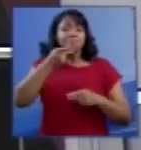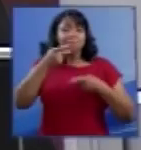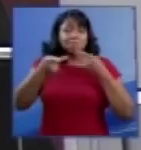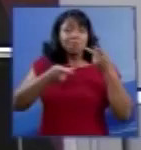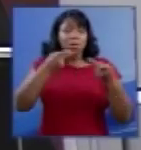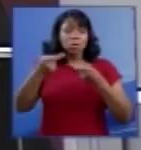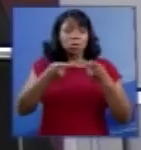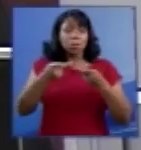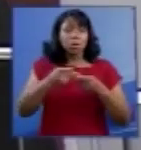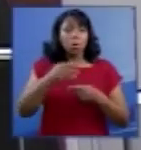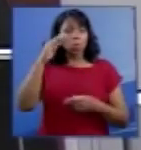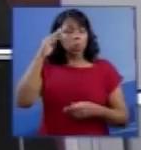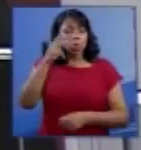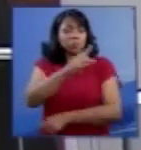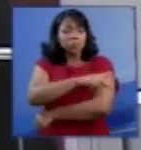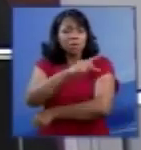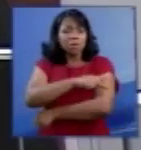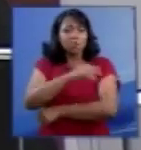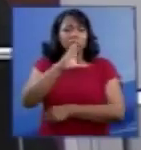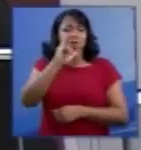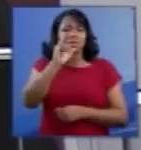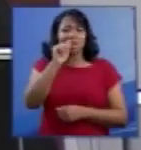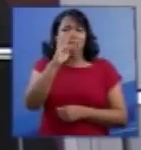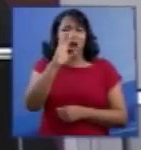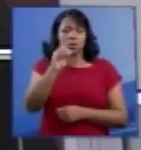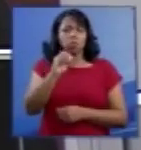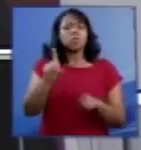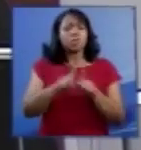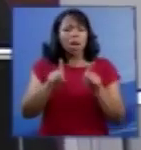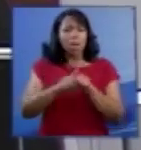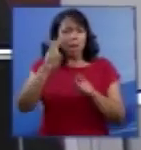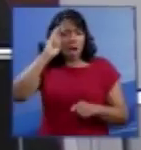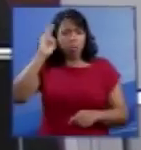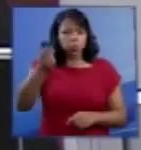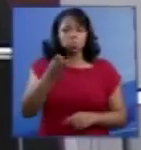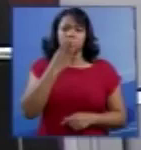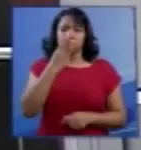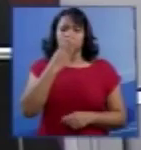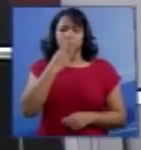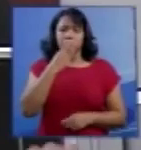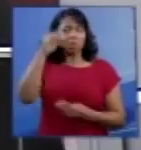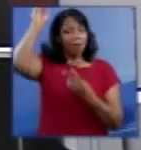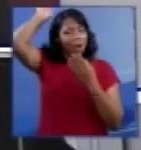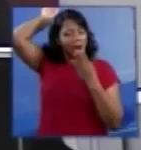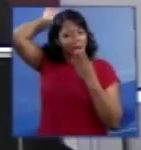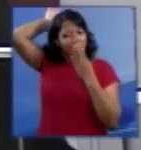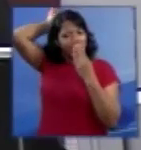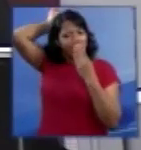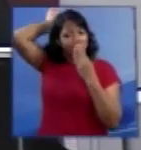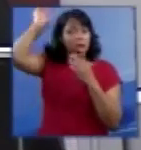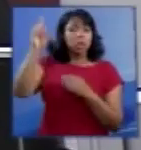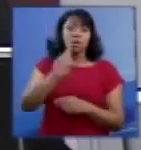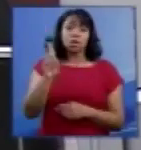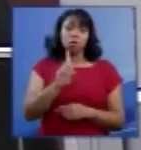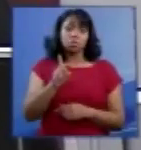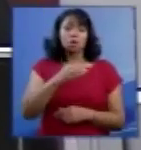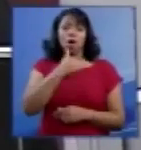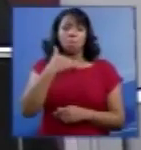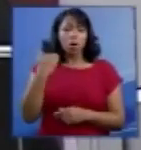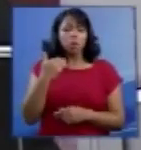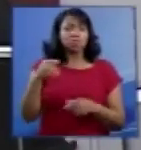chefe e o fato de que a cultura indígena em si autoriza não só a morte de